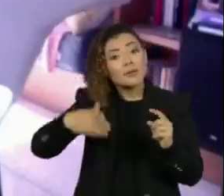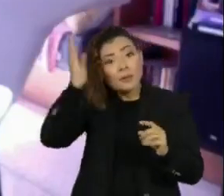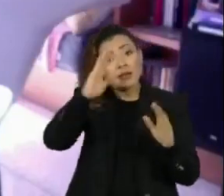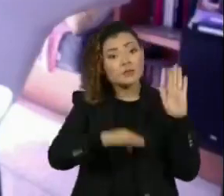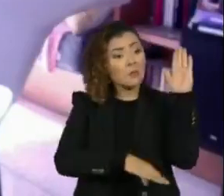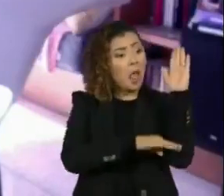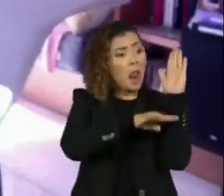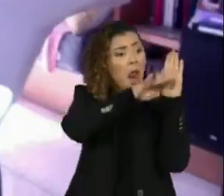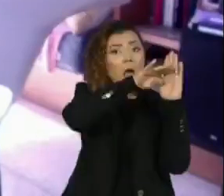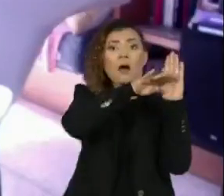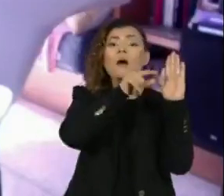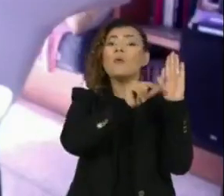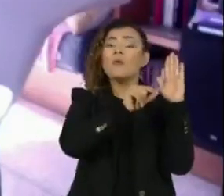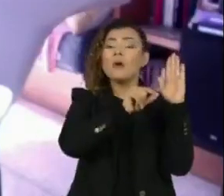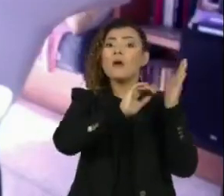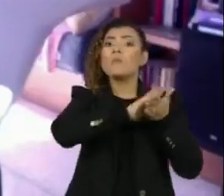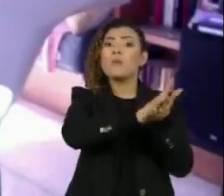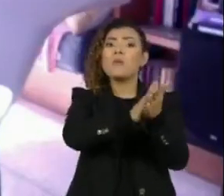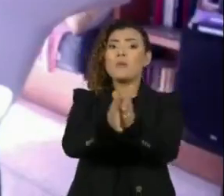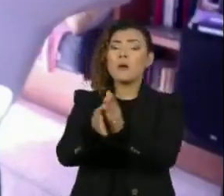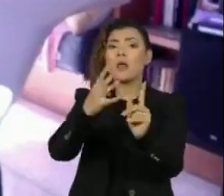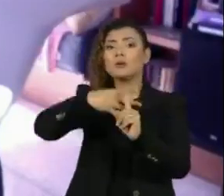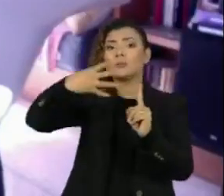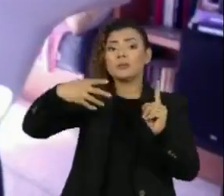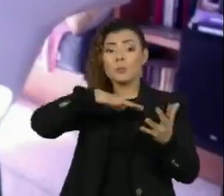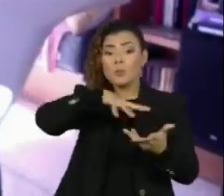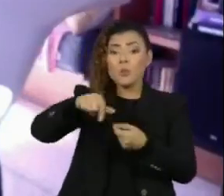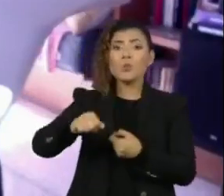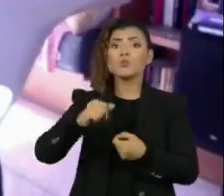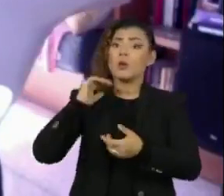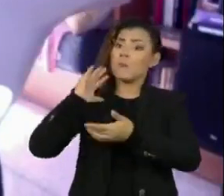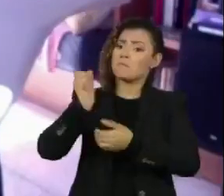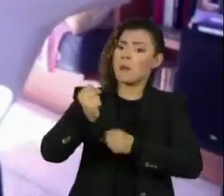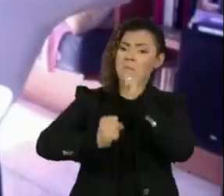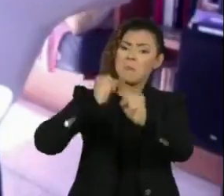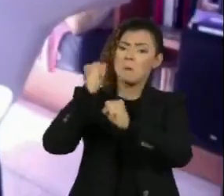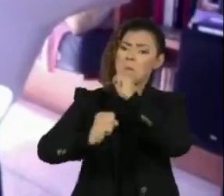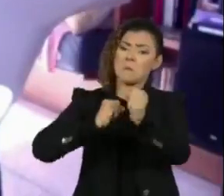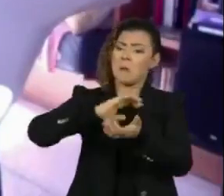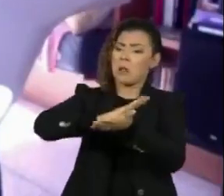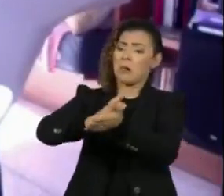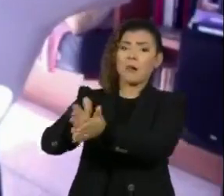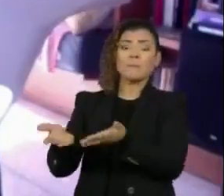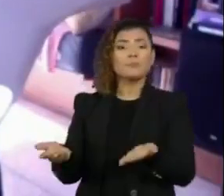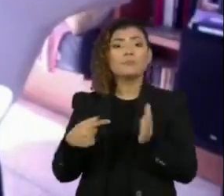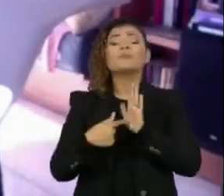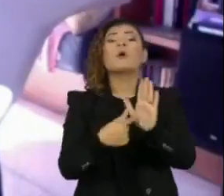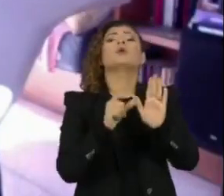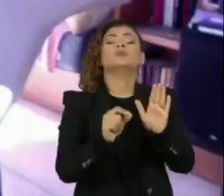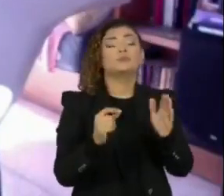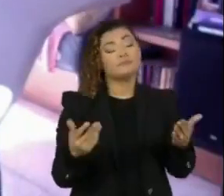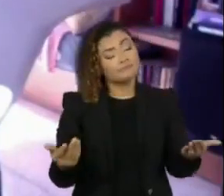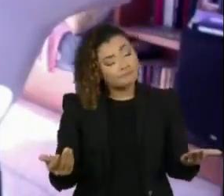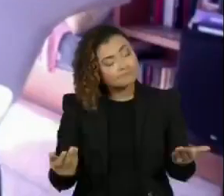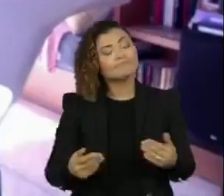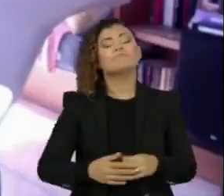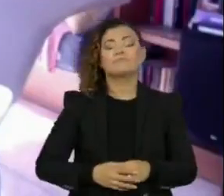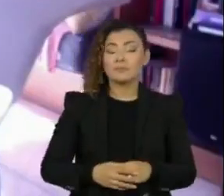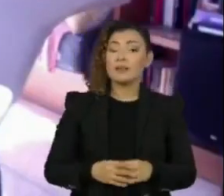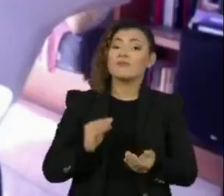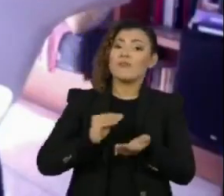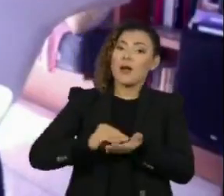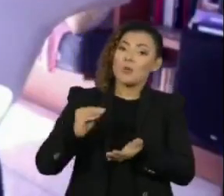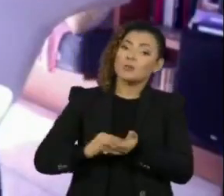violência letal contra a população LGBT no mundo. E isso é muito grave, né? Isso nos mostra que ainda há um caminho muito grande a ser